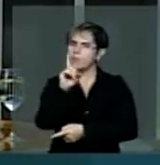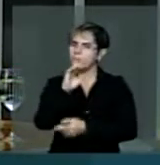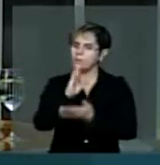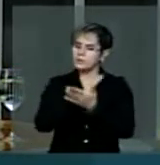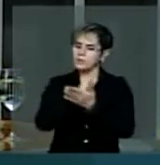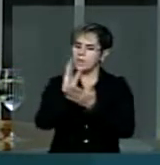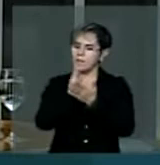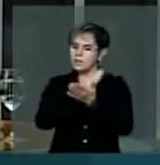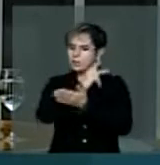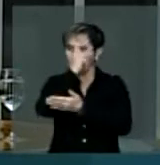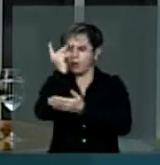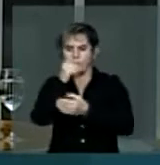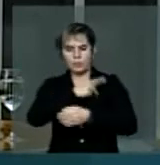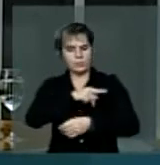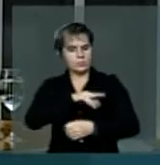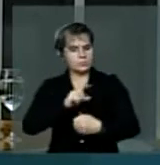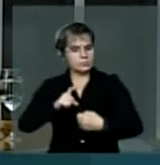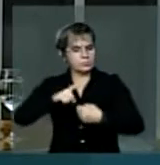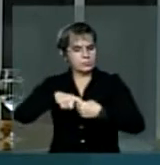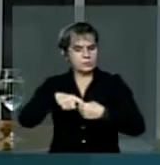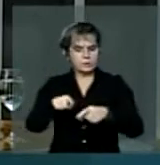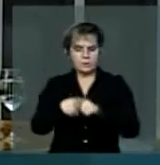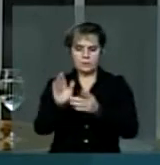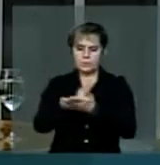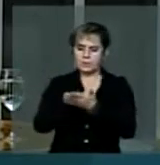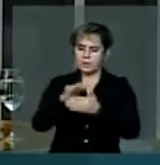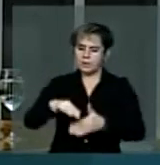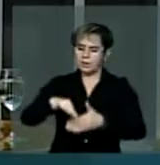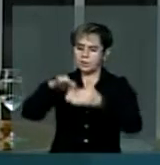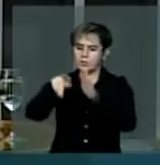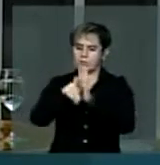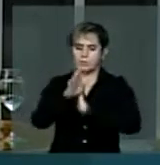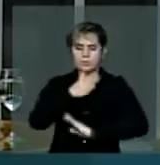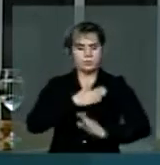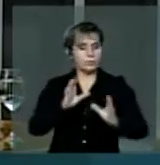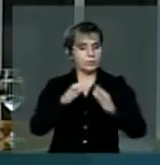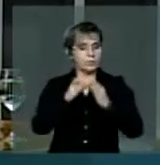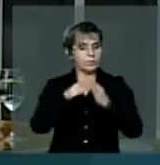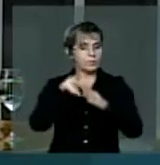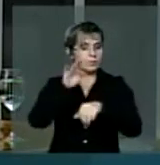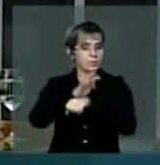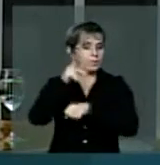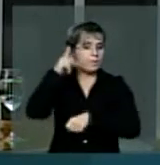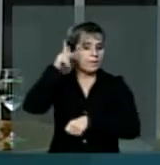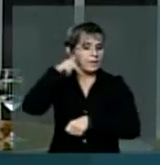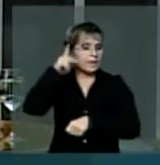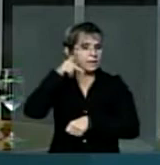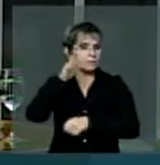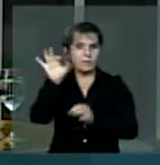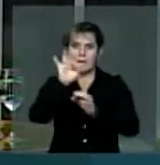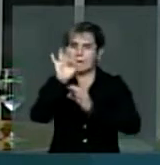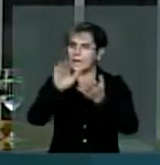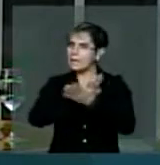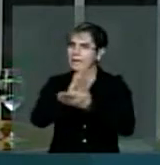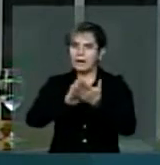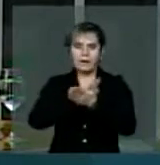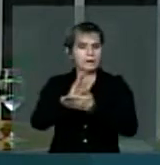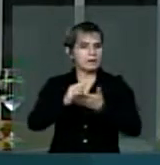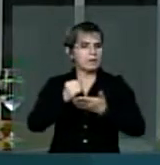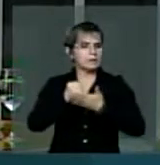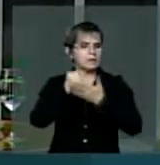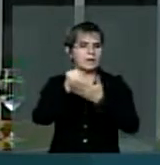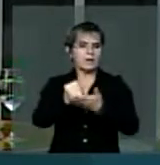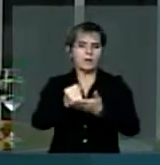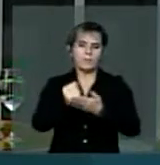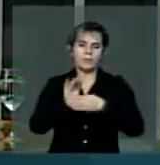alguns filiados e de alguns dirigentes do meu partido na Paraíba, qualquer tipo de apoio e